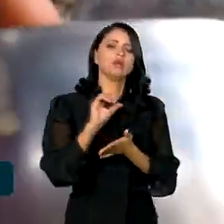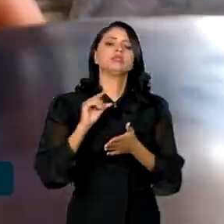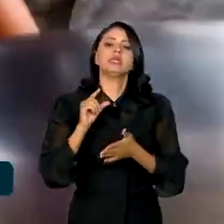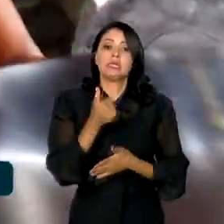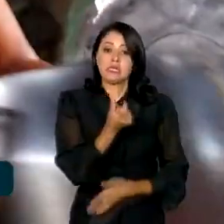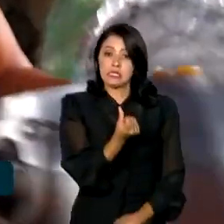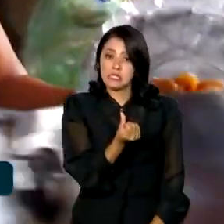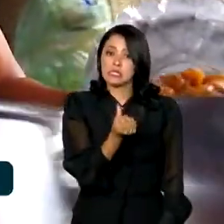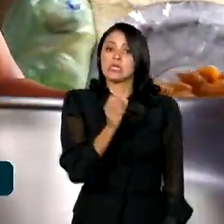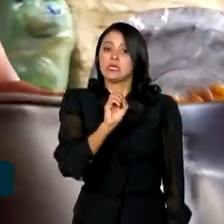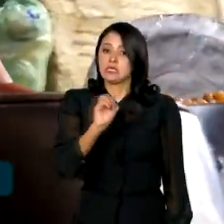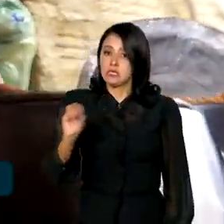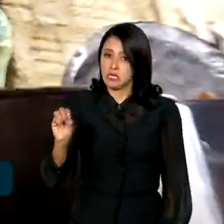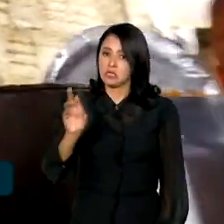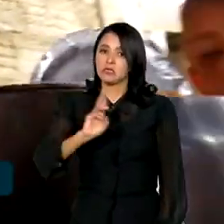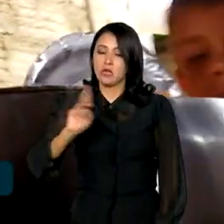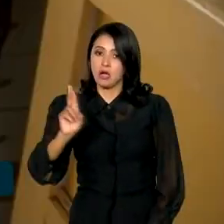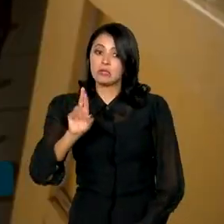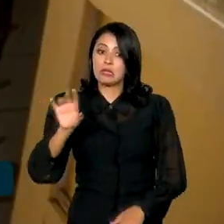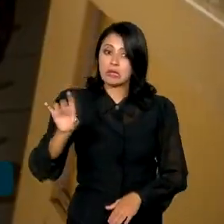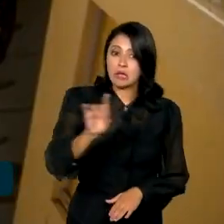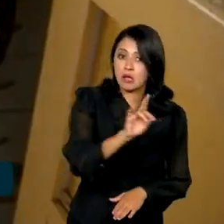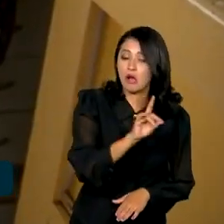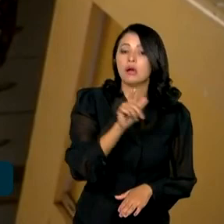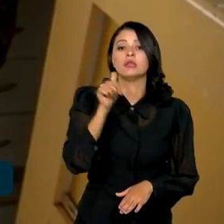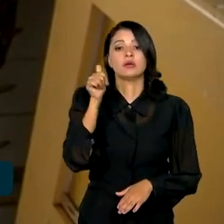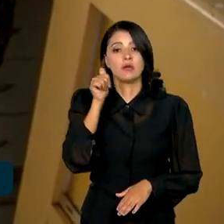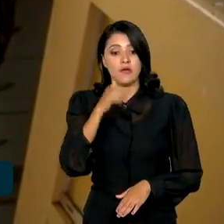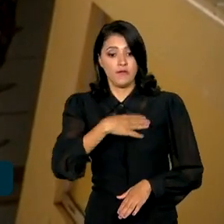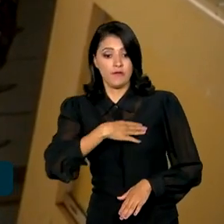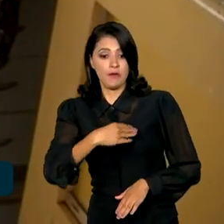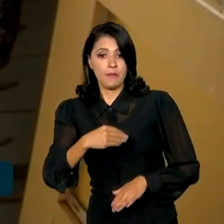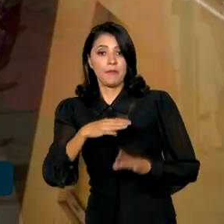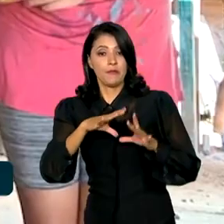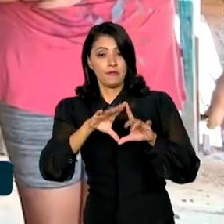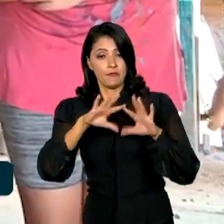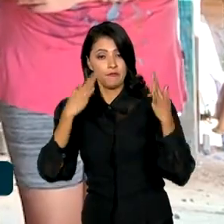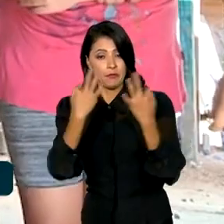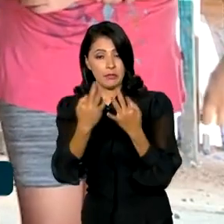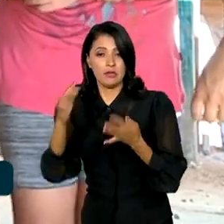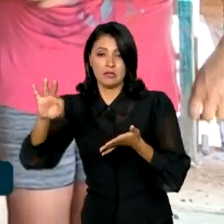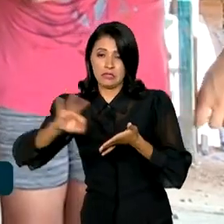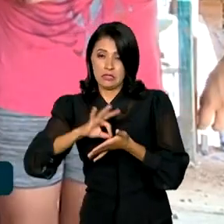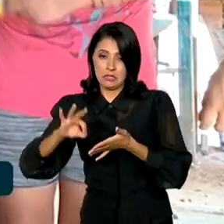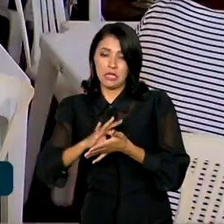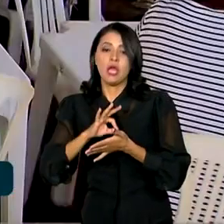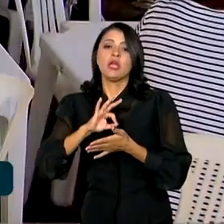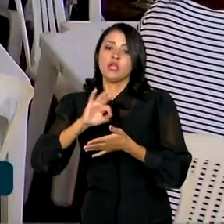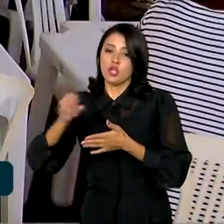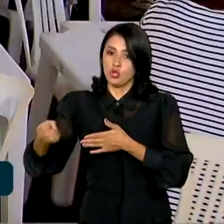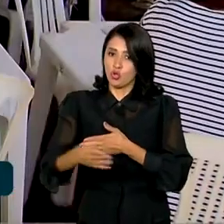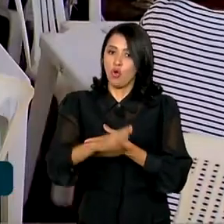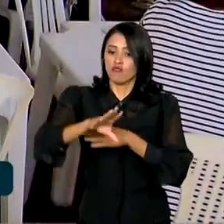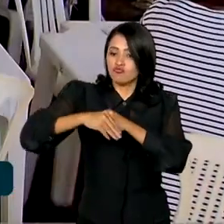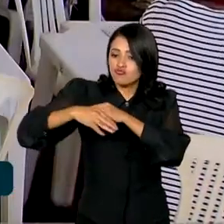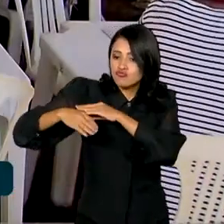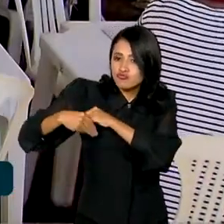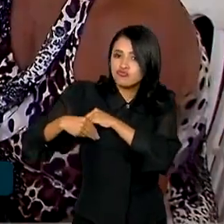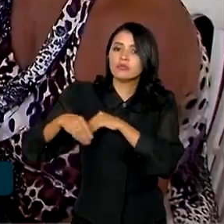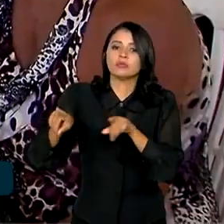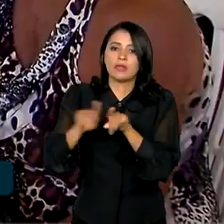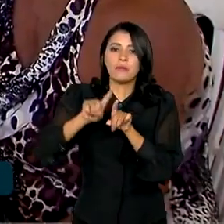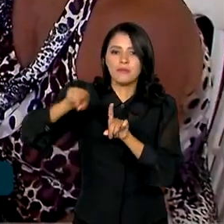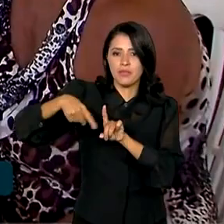600 reais por família inscrita e adotou novos benefícios complementares de acordo com a